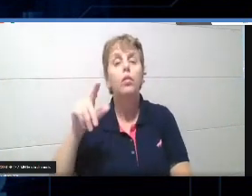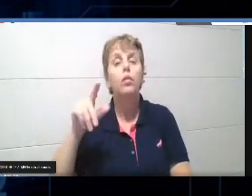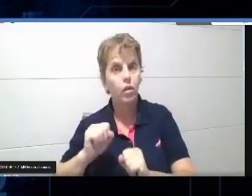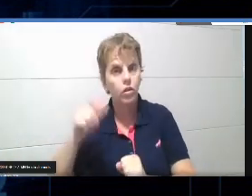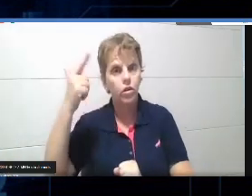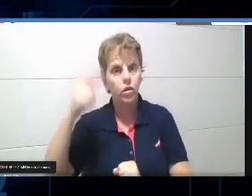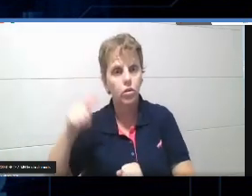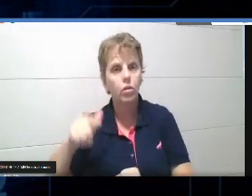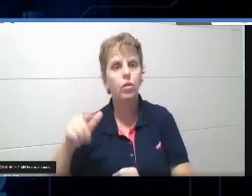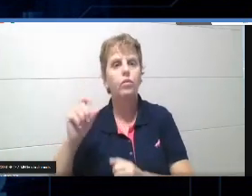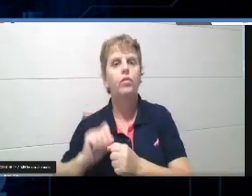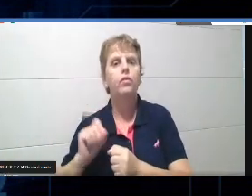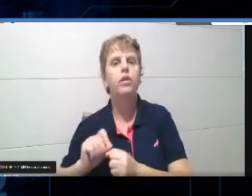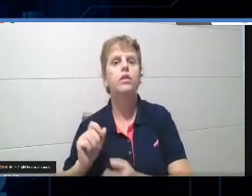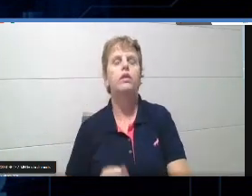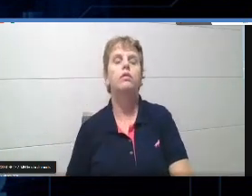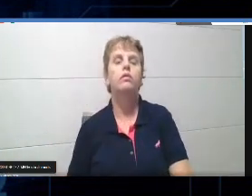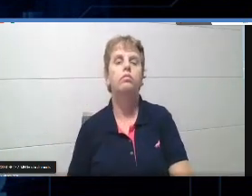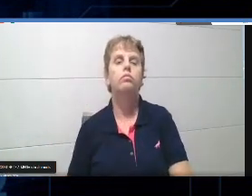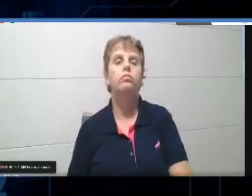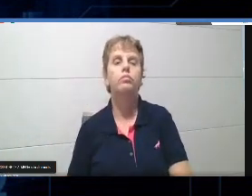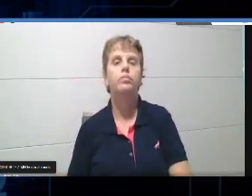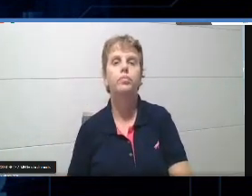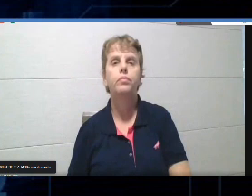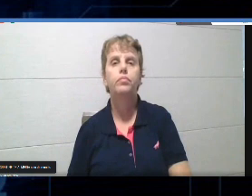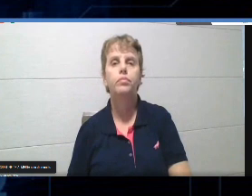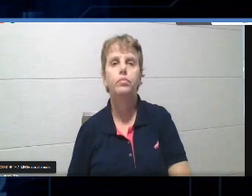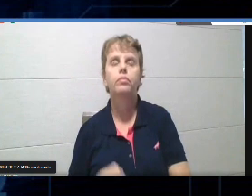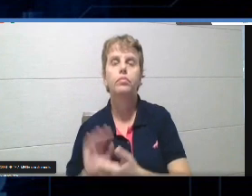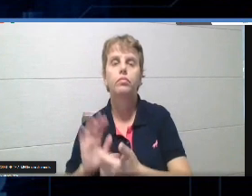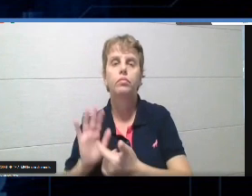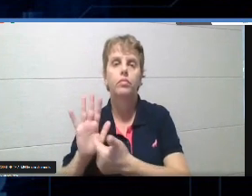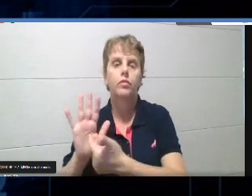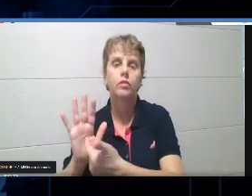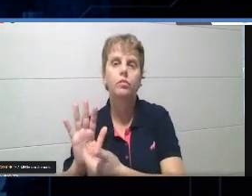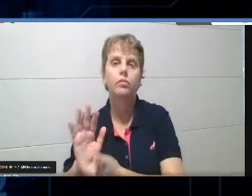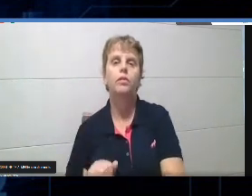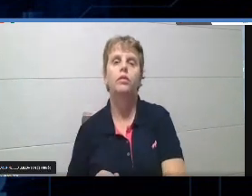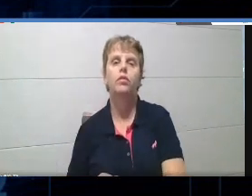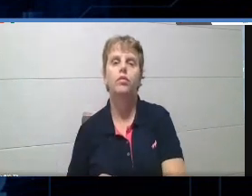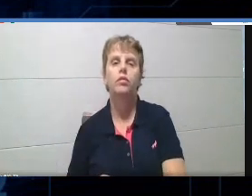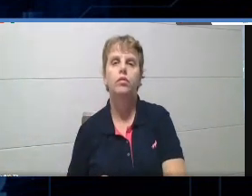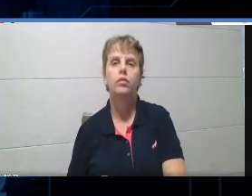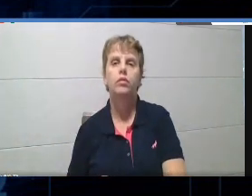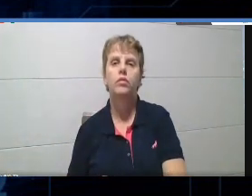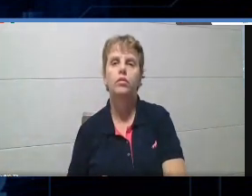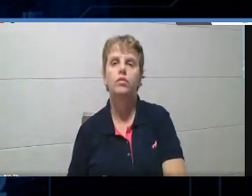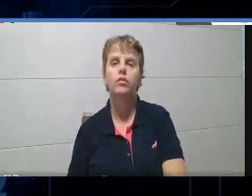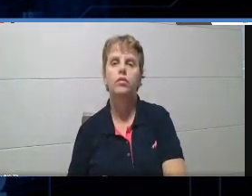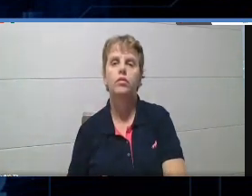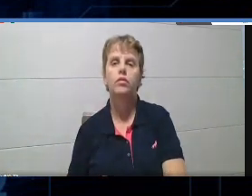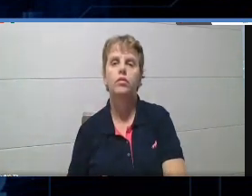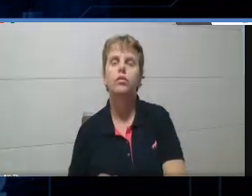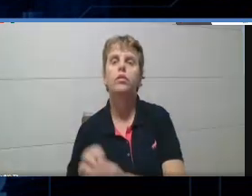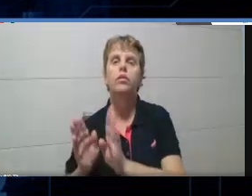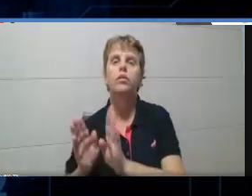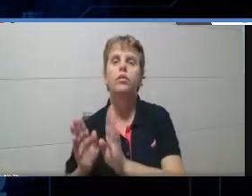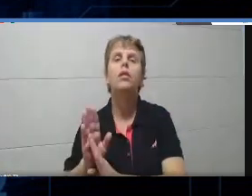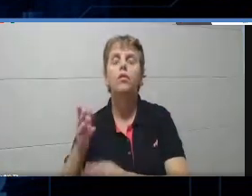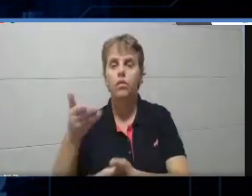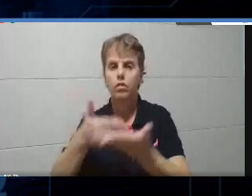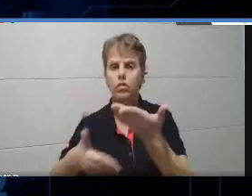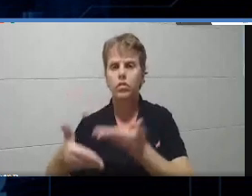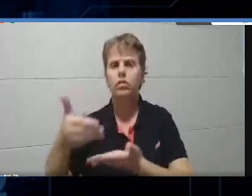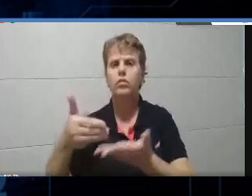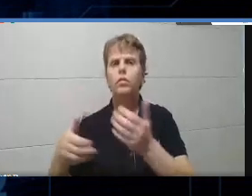orientação, tá bom? Eu deixei isso bem especificado aqui no vídeo de orientação. Eu vou compartilhar aqui